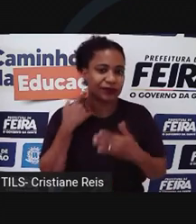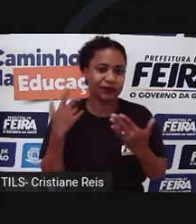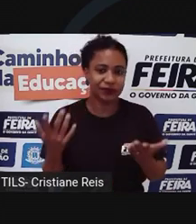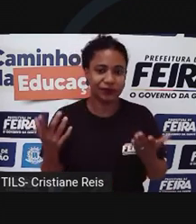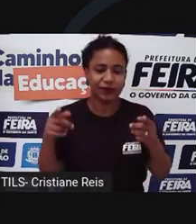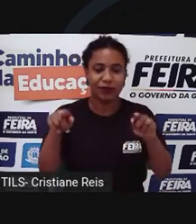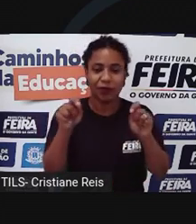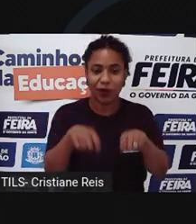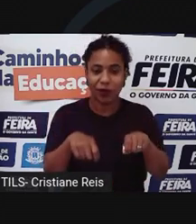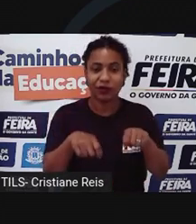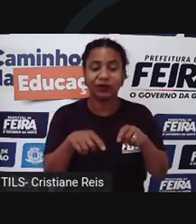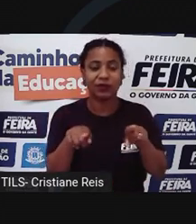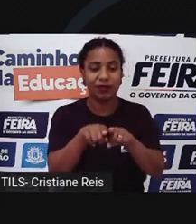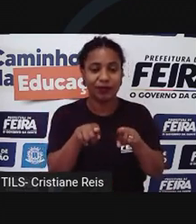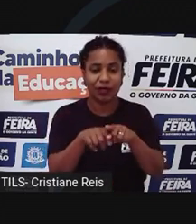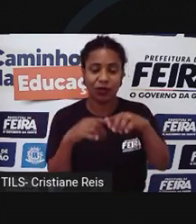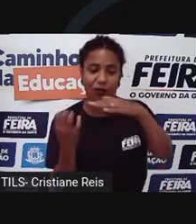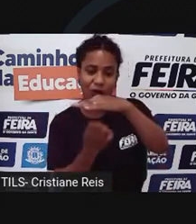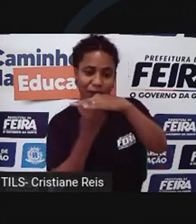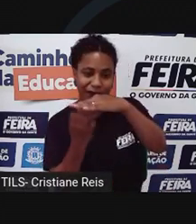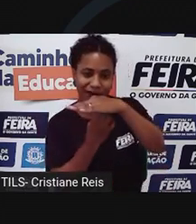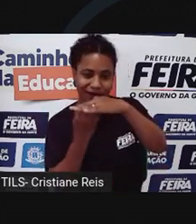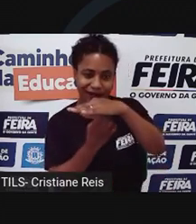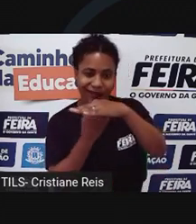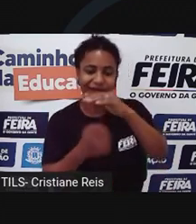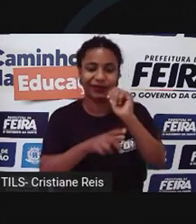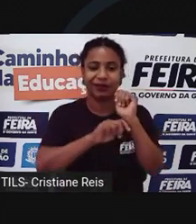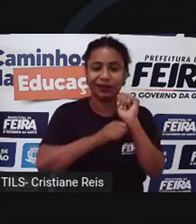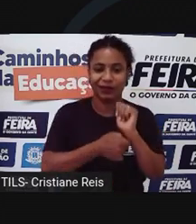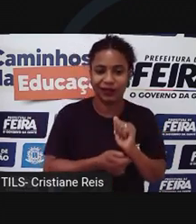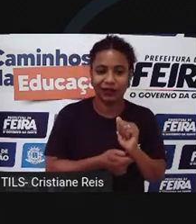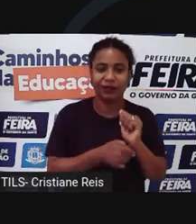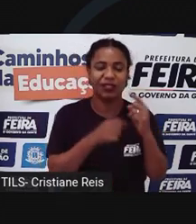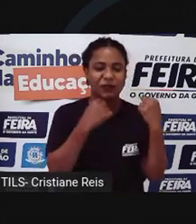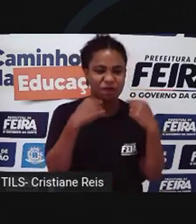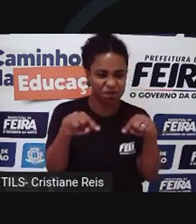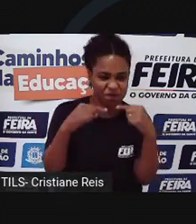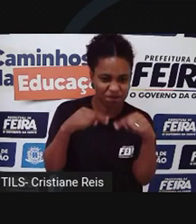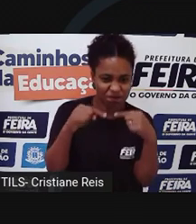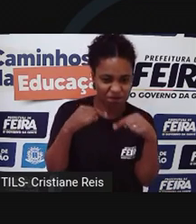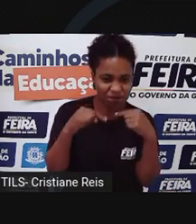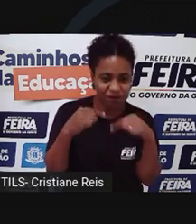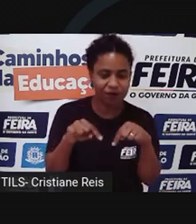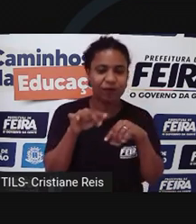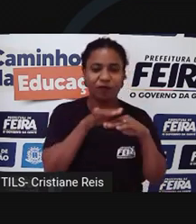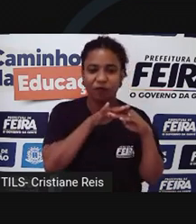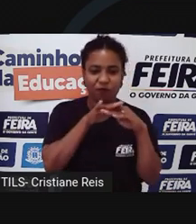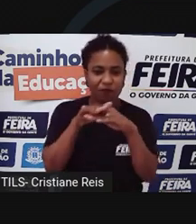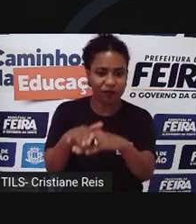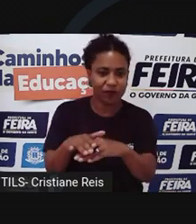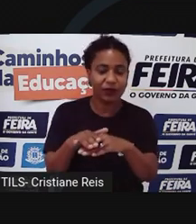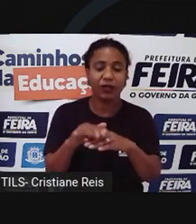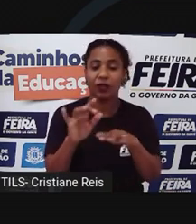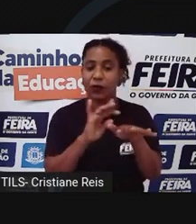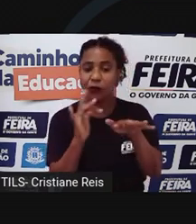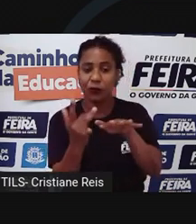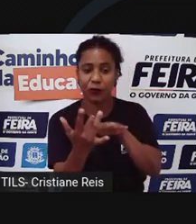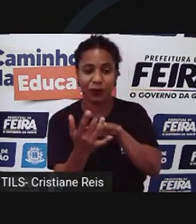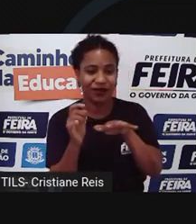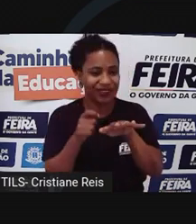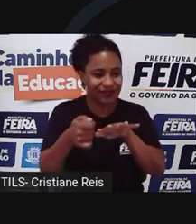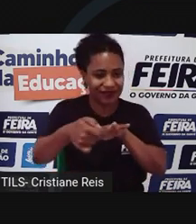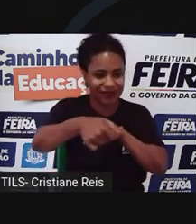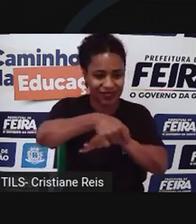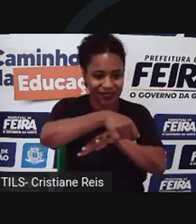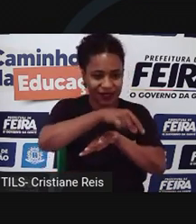segredos industriais ou comerciais, ameaças, fake news, dentre outros. Como leciona caçante.